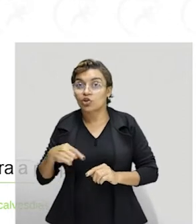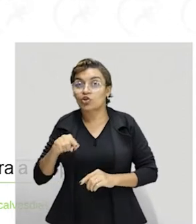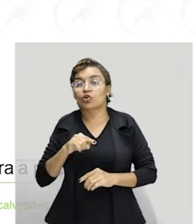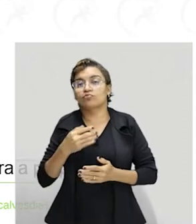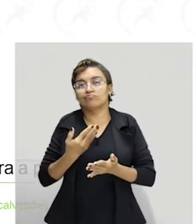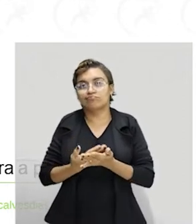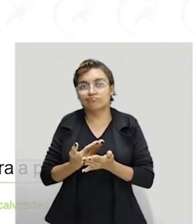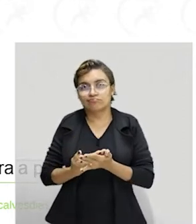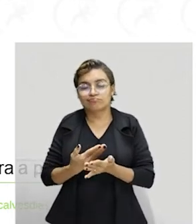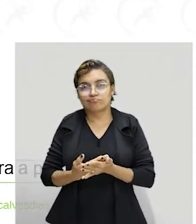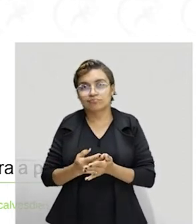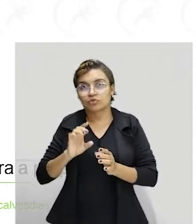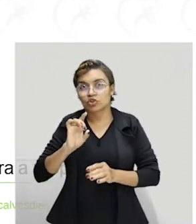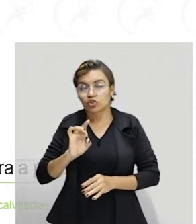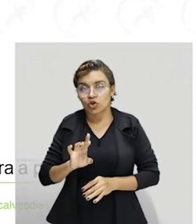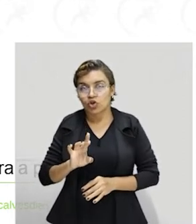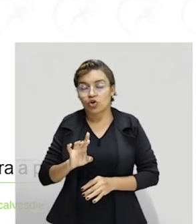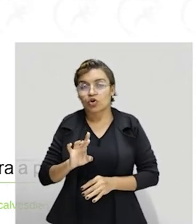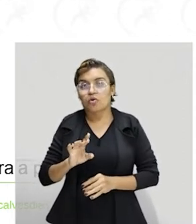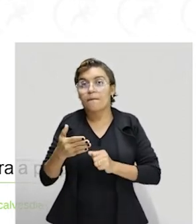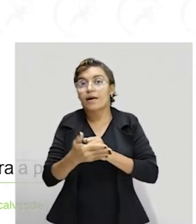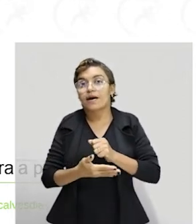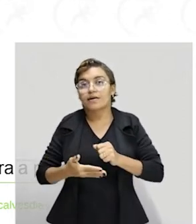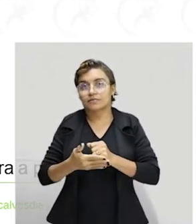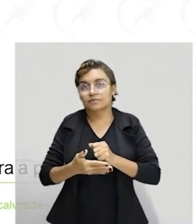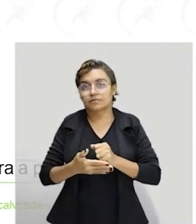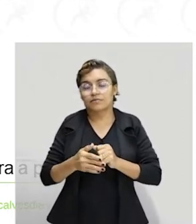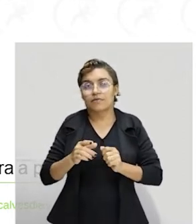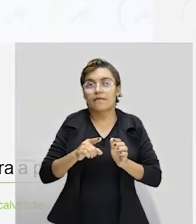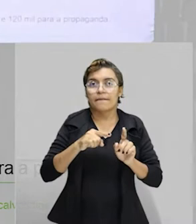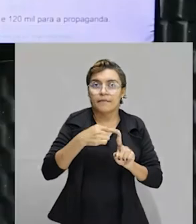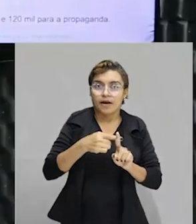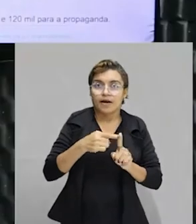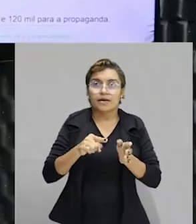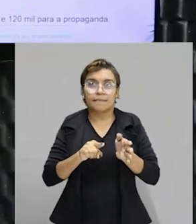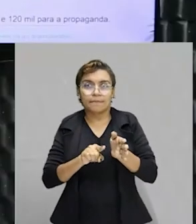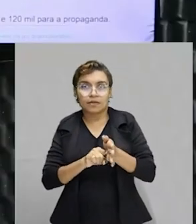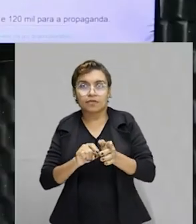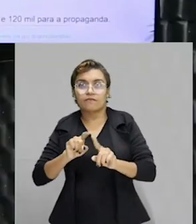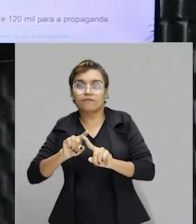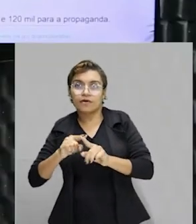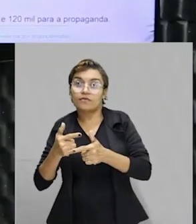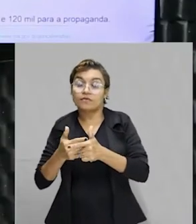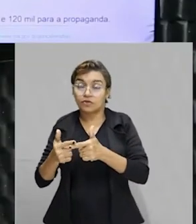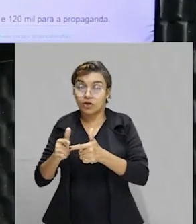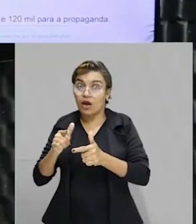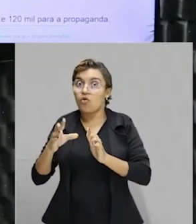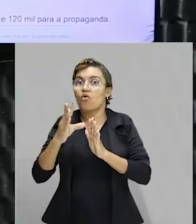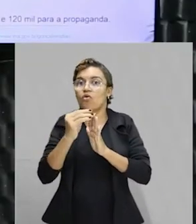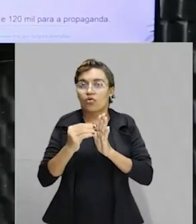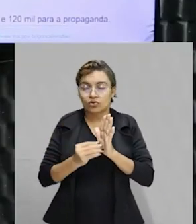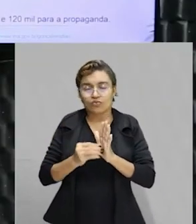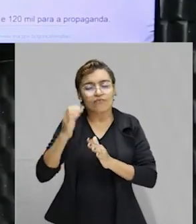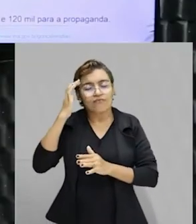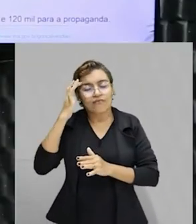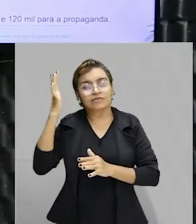trabalhando somente com operação básica, então, esse estudo de razão e de proporção é um conteúdo muito